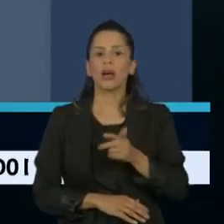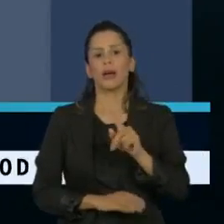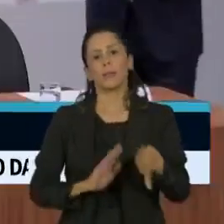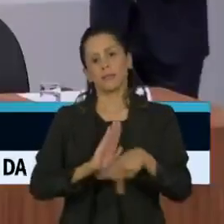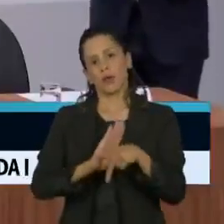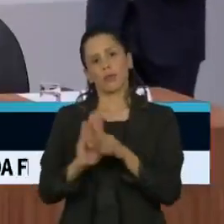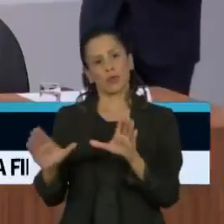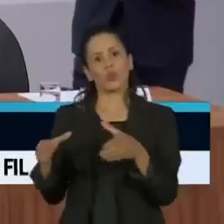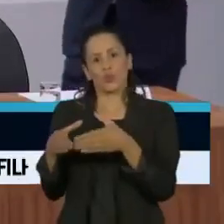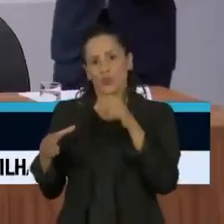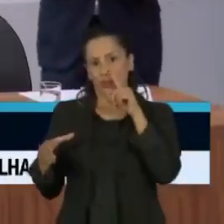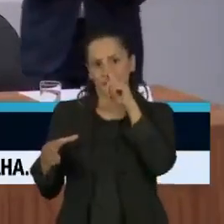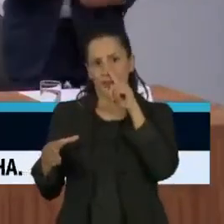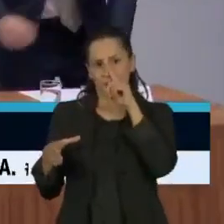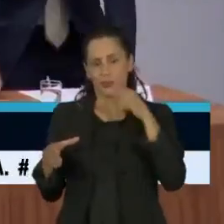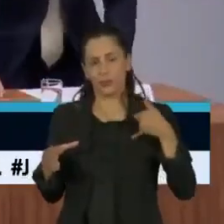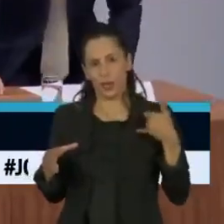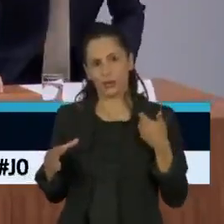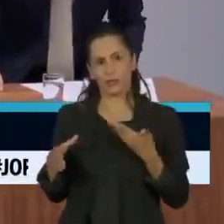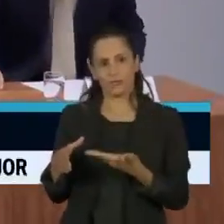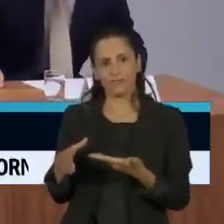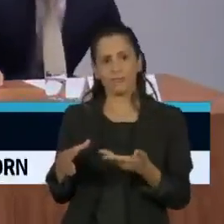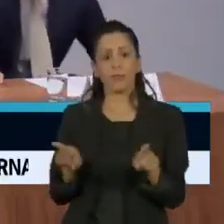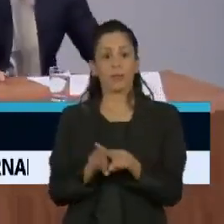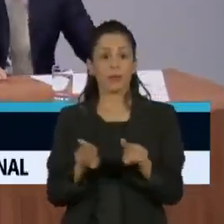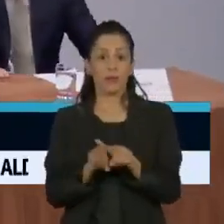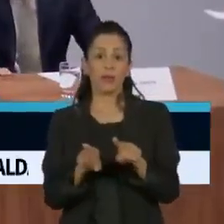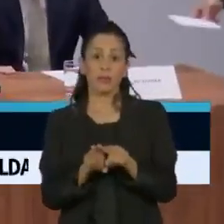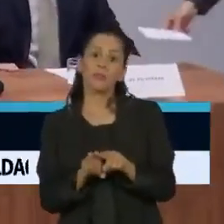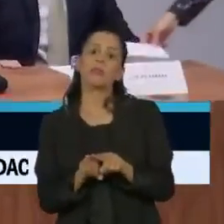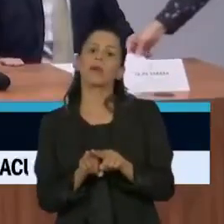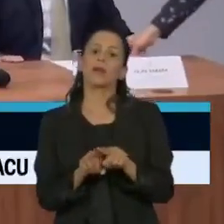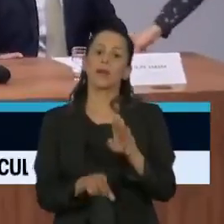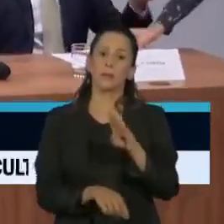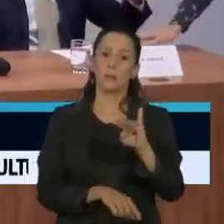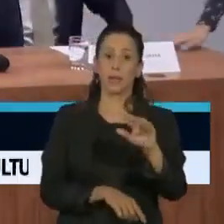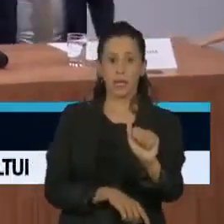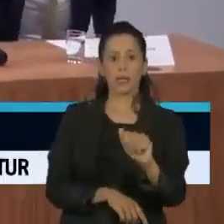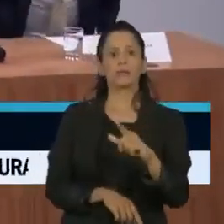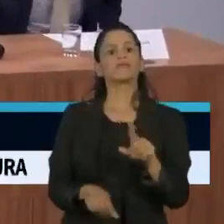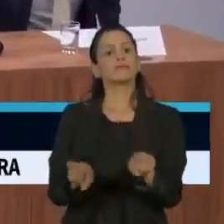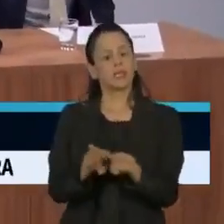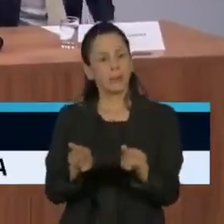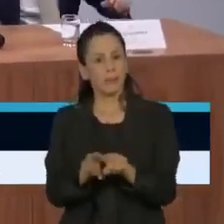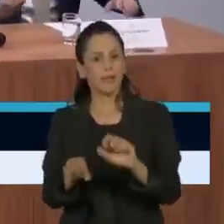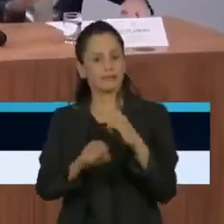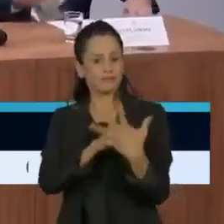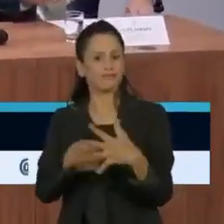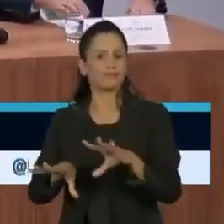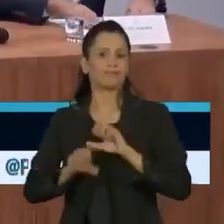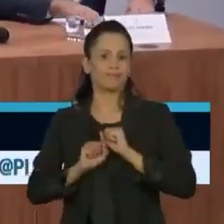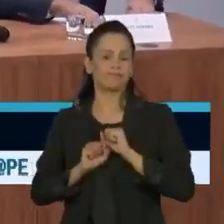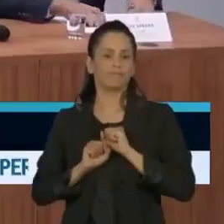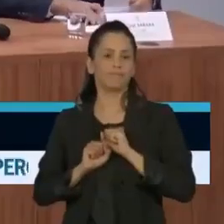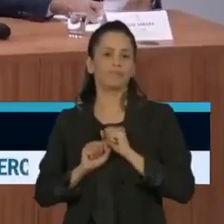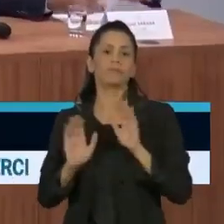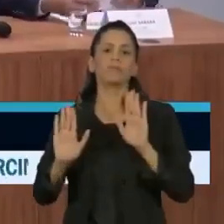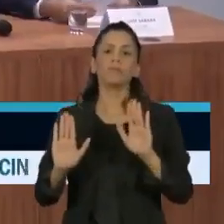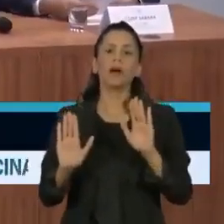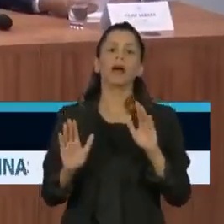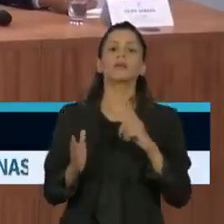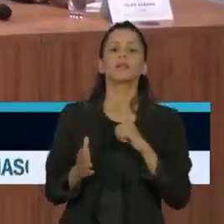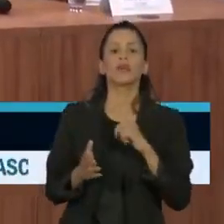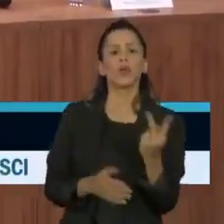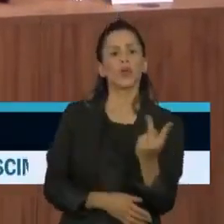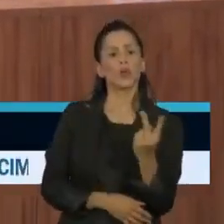grupo de risco. A primeira-dama, Bia Dória, também testou positivo para a Covid-19. Por causa das boas condições clínicas,